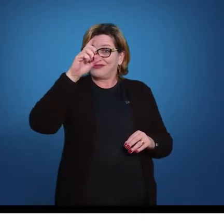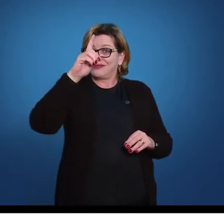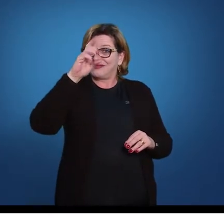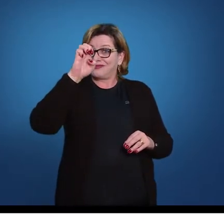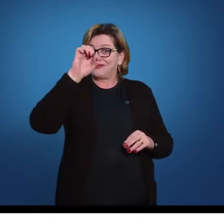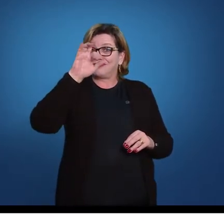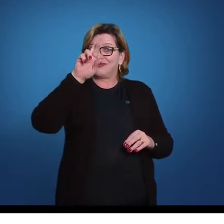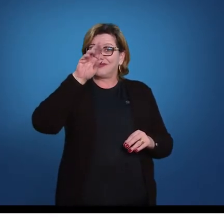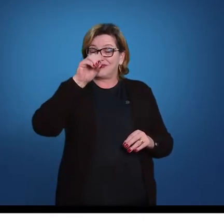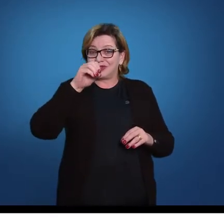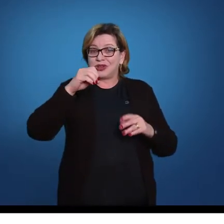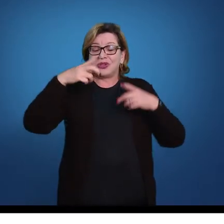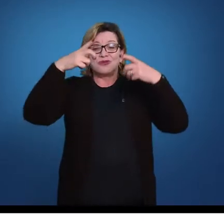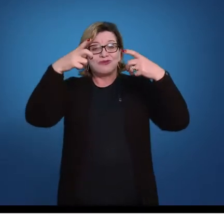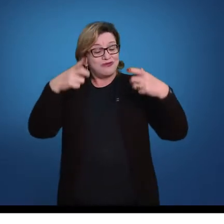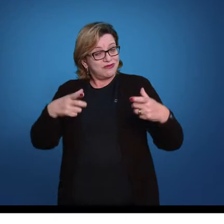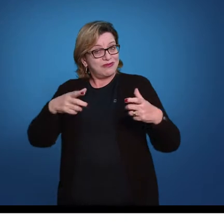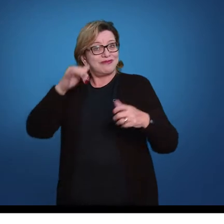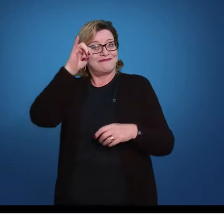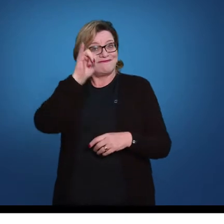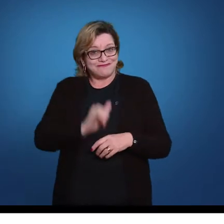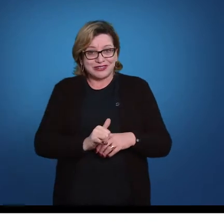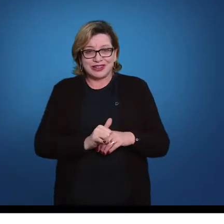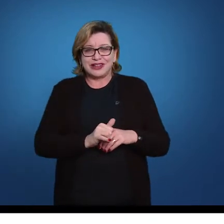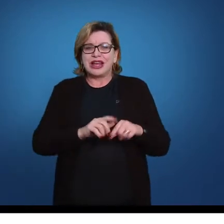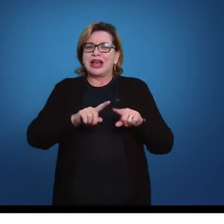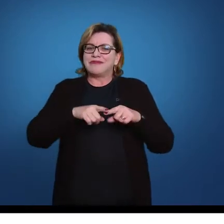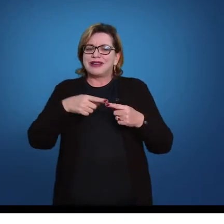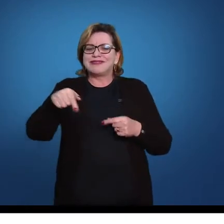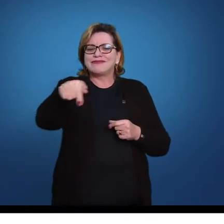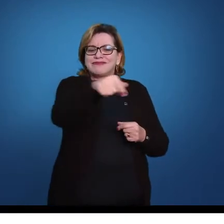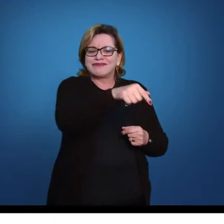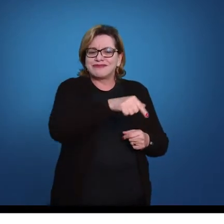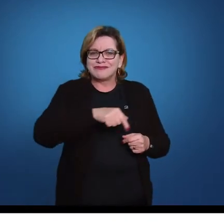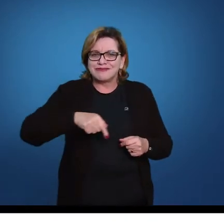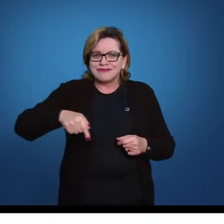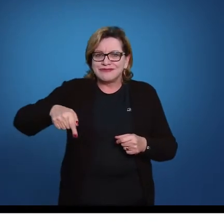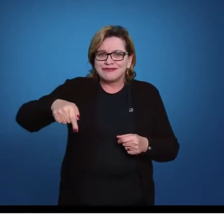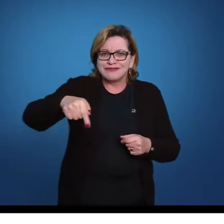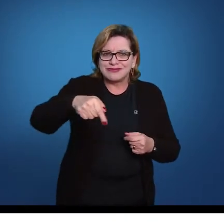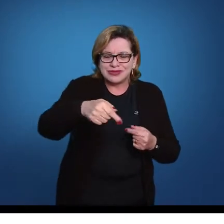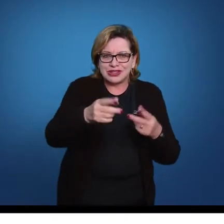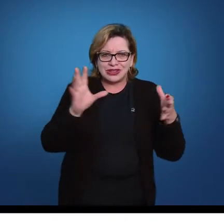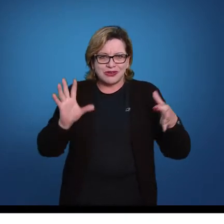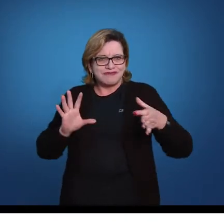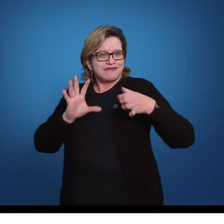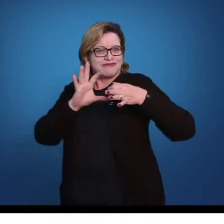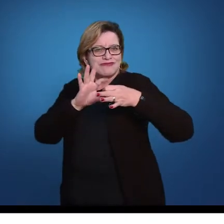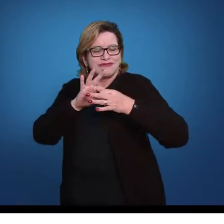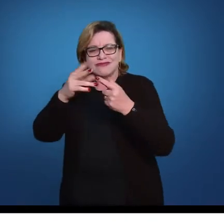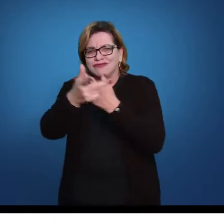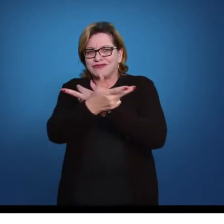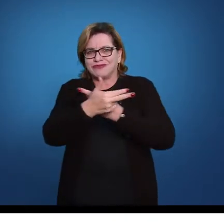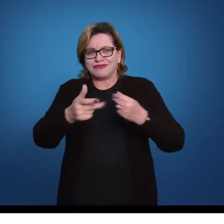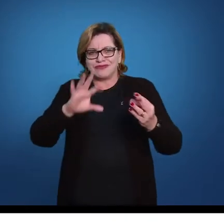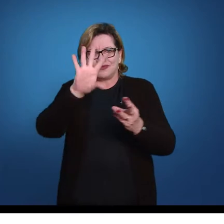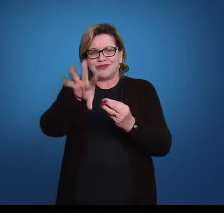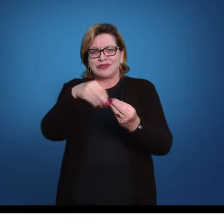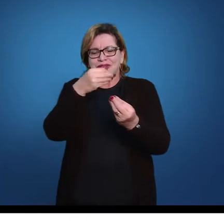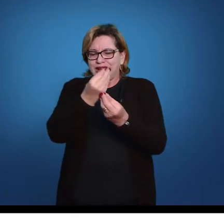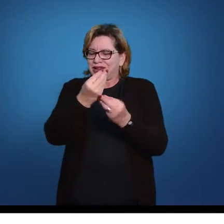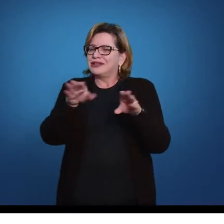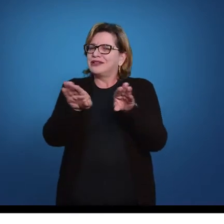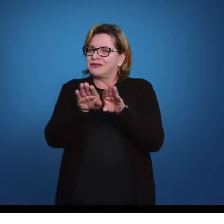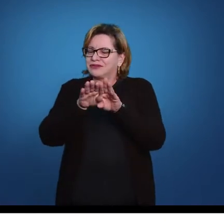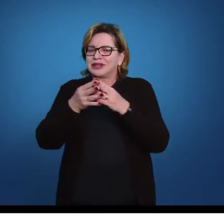fixo, mas é justamente o picadeiro redondo e a integração dessas várias artes e dessas várias